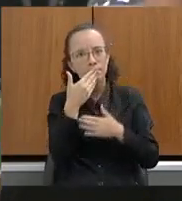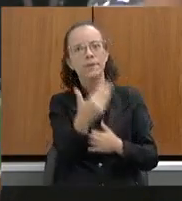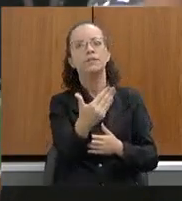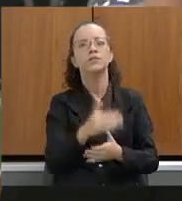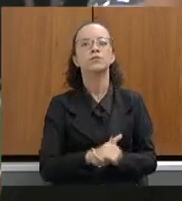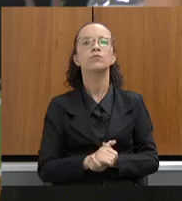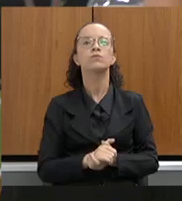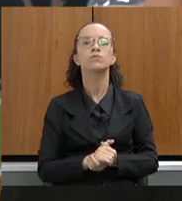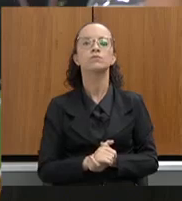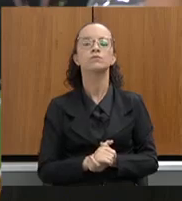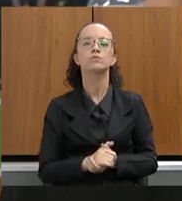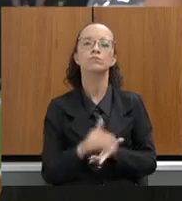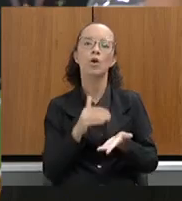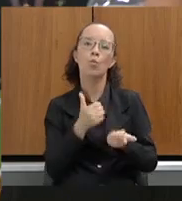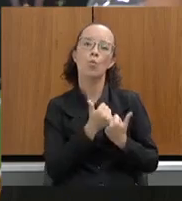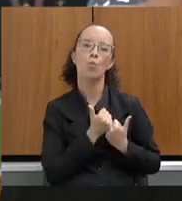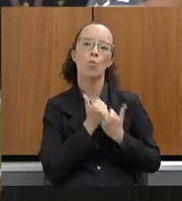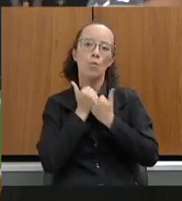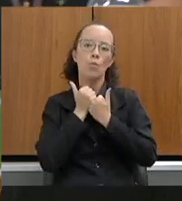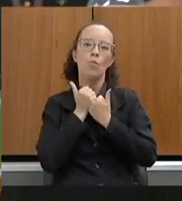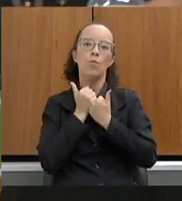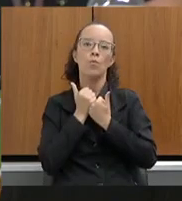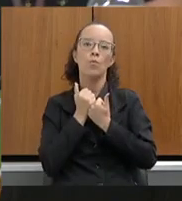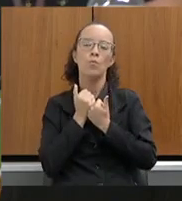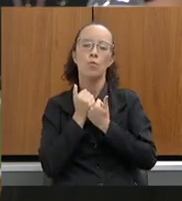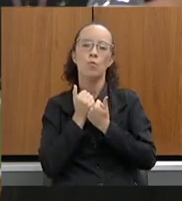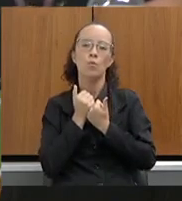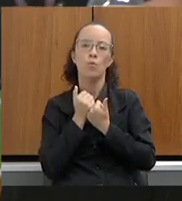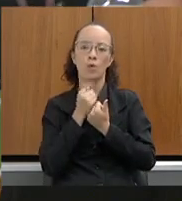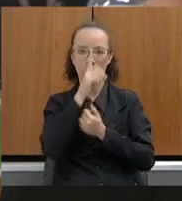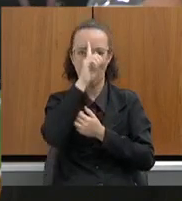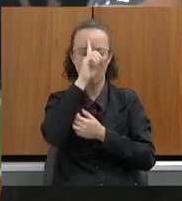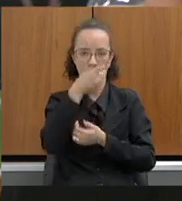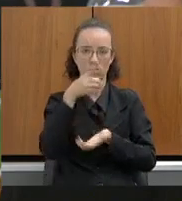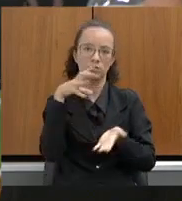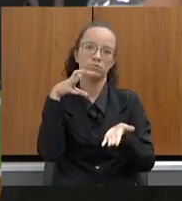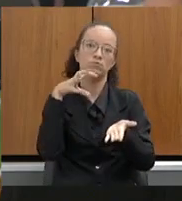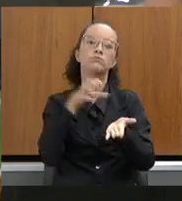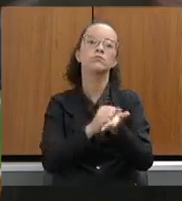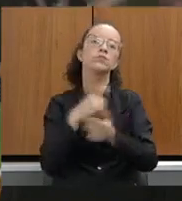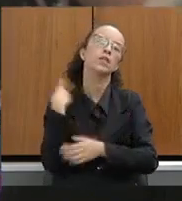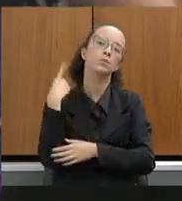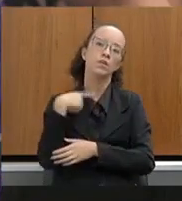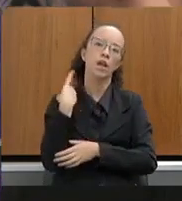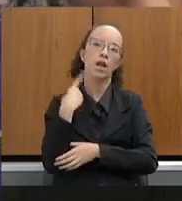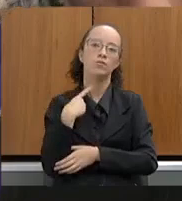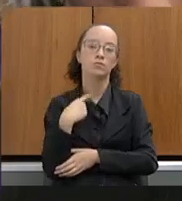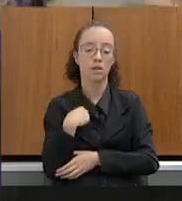assessoria, para me dar aqui a ordem de inscrição dos deputados, para que eu possa...